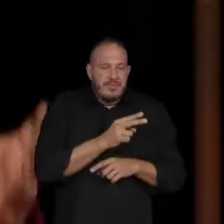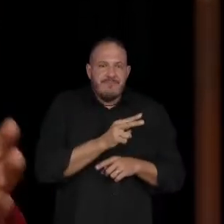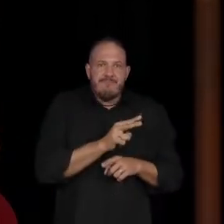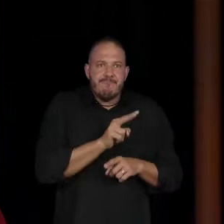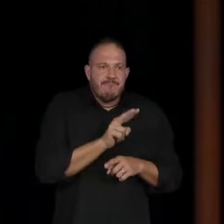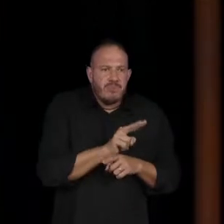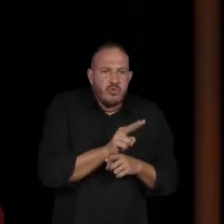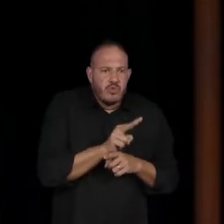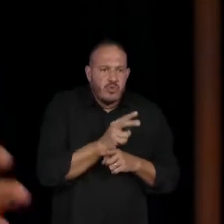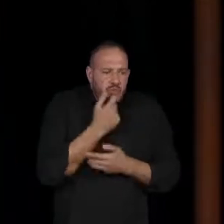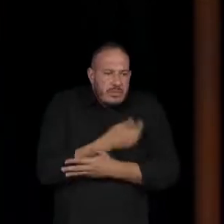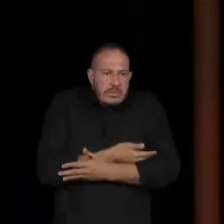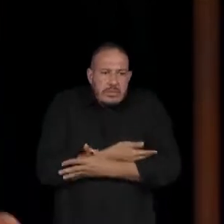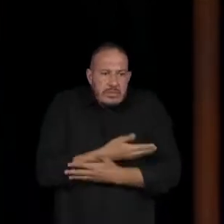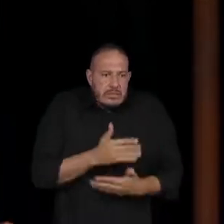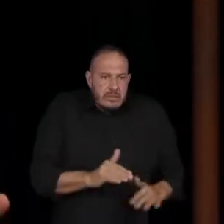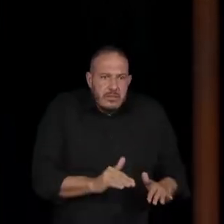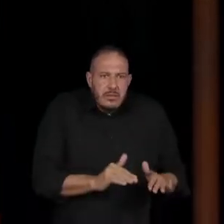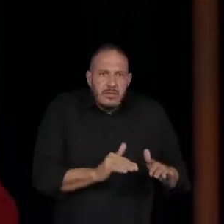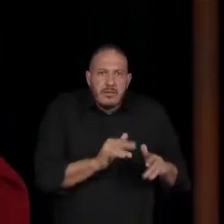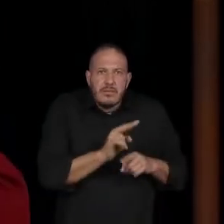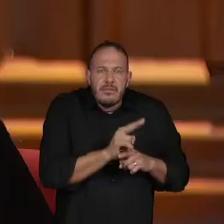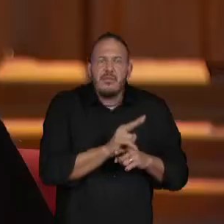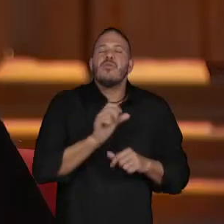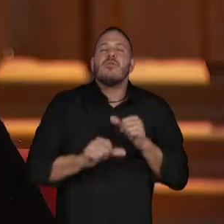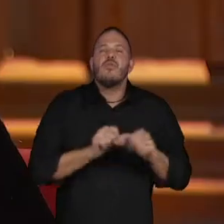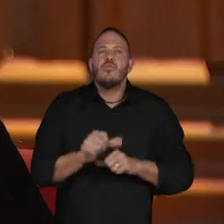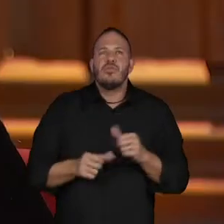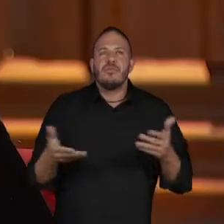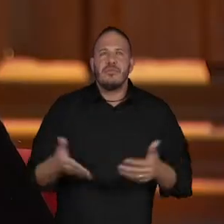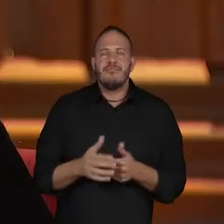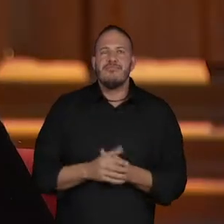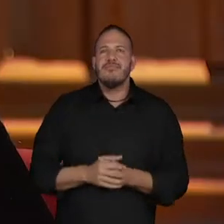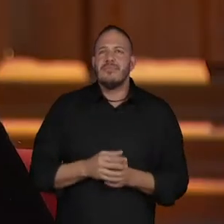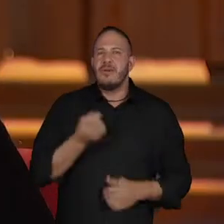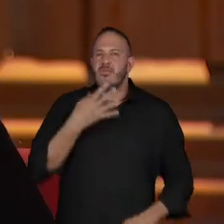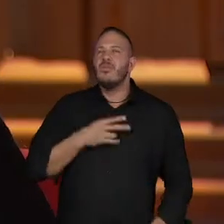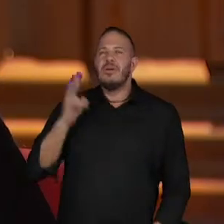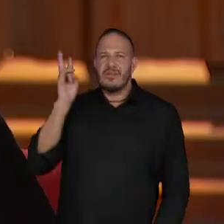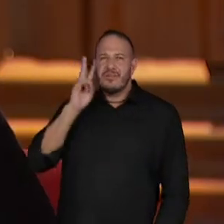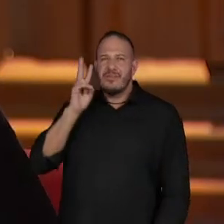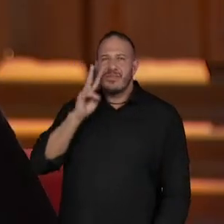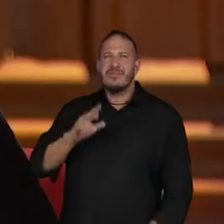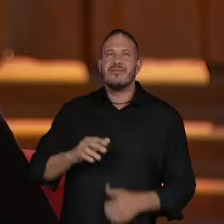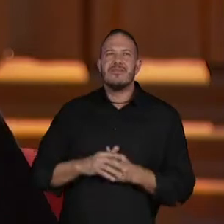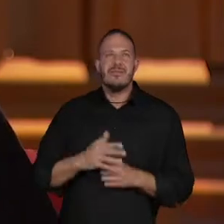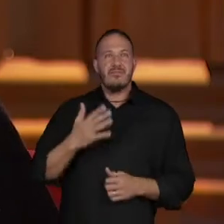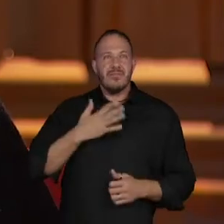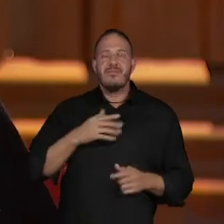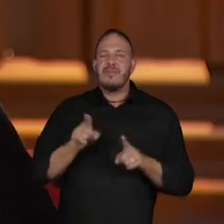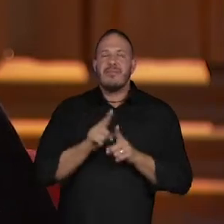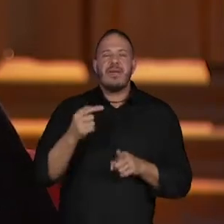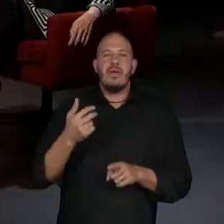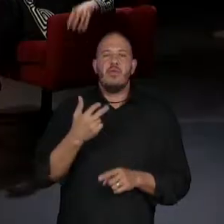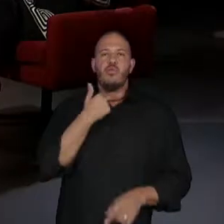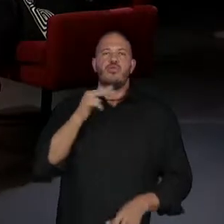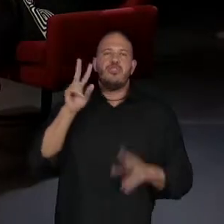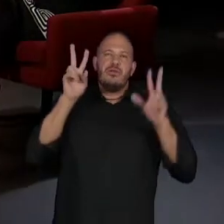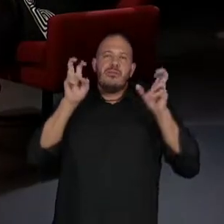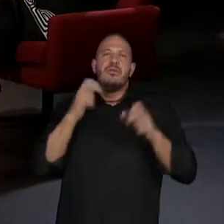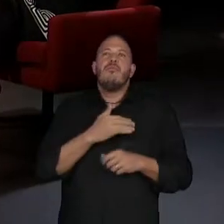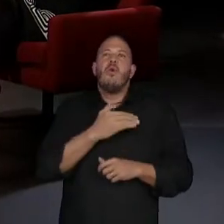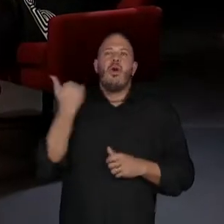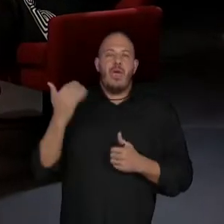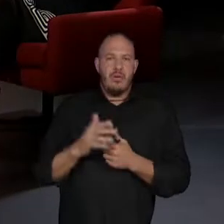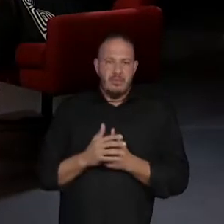mudou nesse arco de tempo? Que boa lembrança, também, pra mim era não deixar morrer. Já era